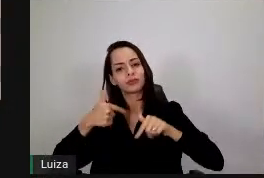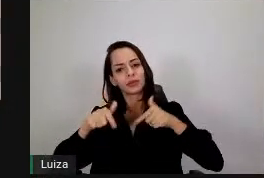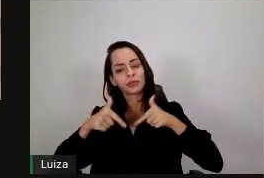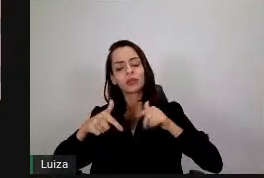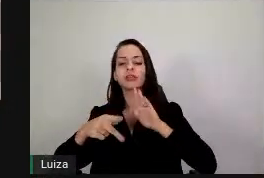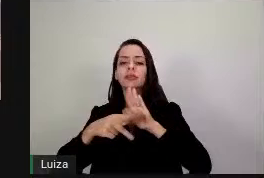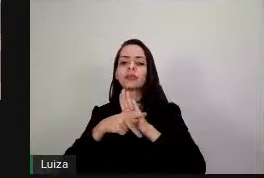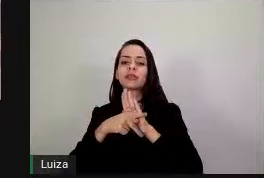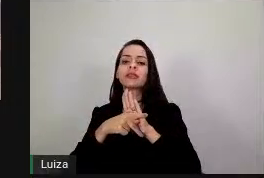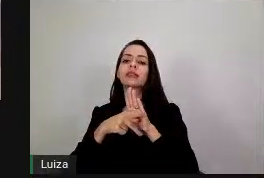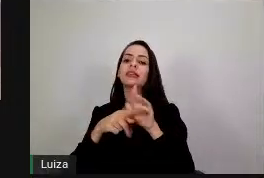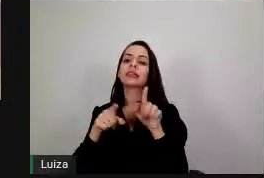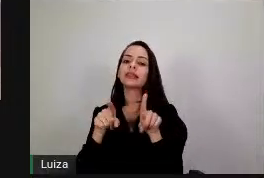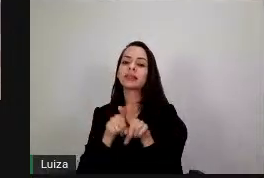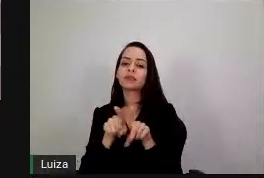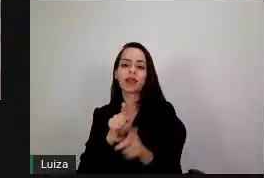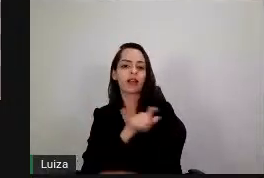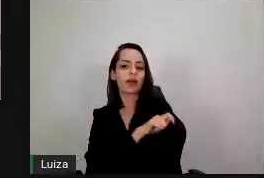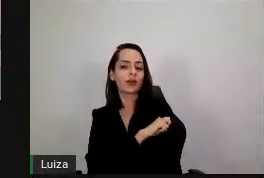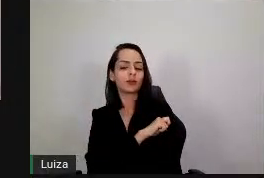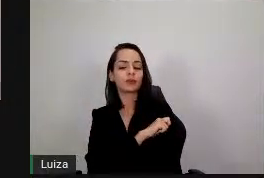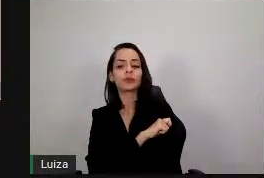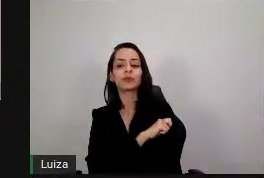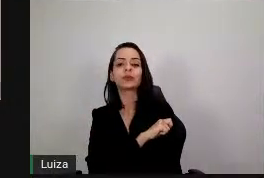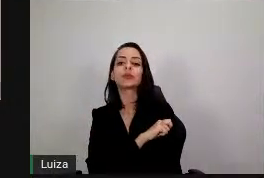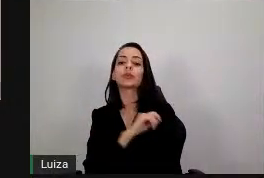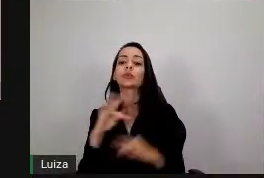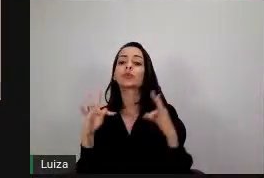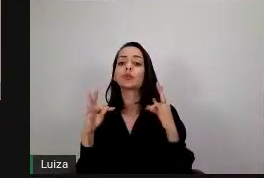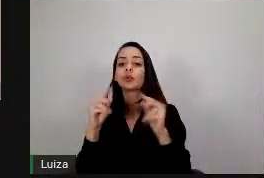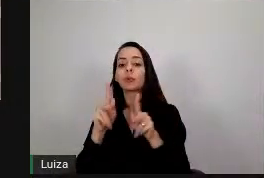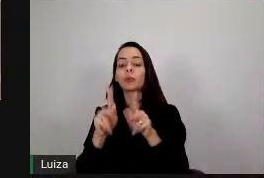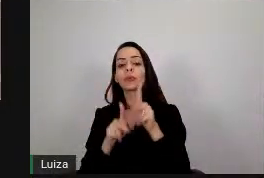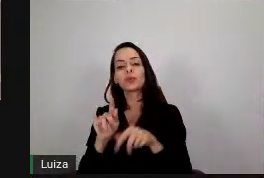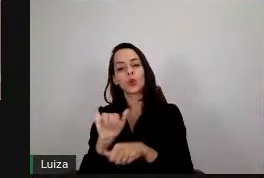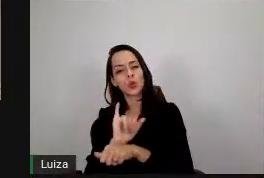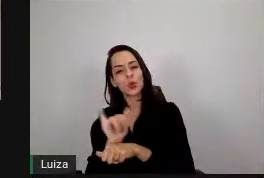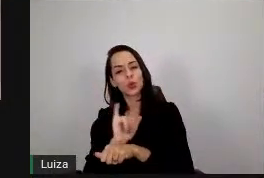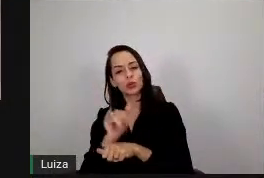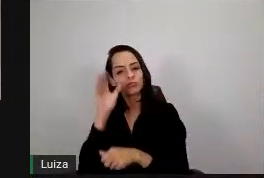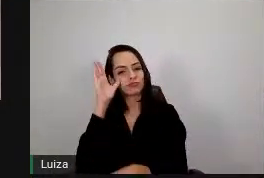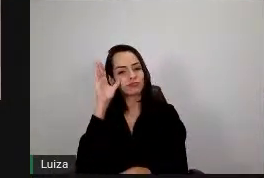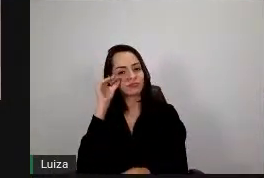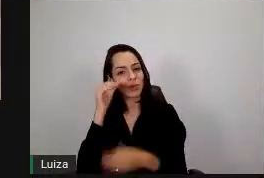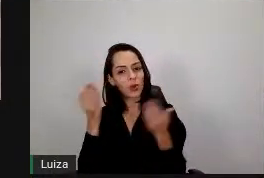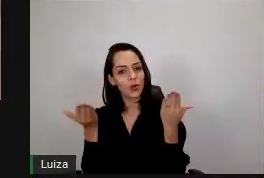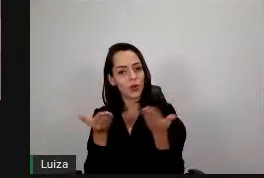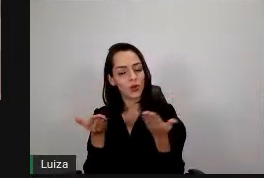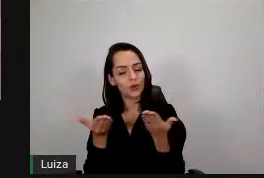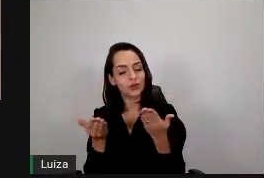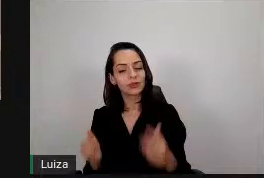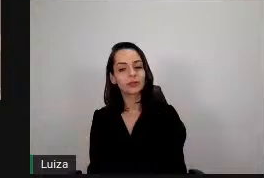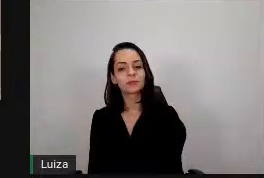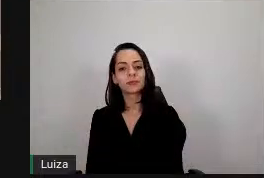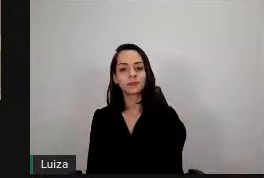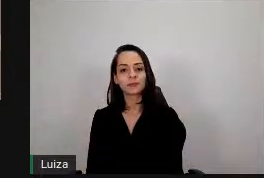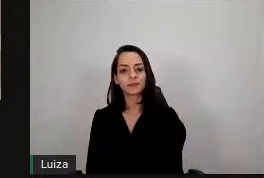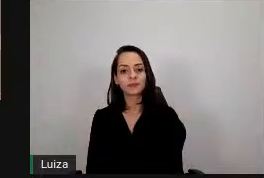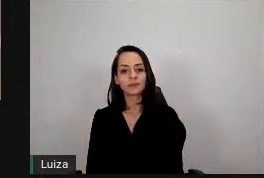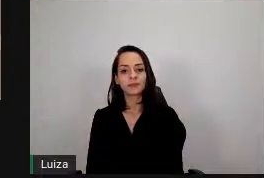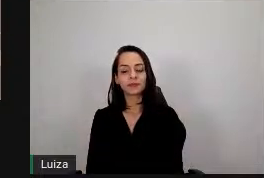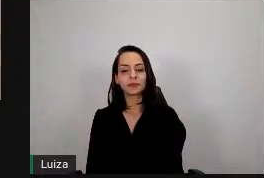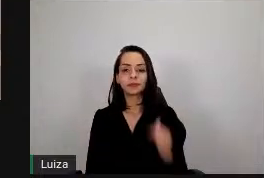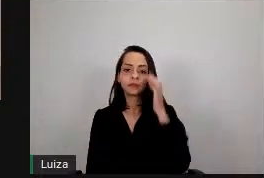cumprimento também todos aqueles que estão acompanhando essa transmissão pelo canal do YouTube. O lançamento desse curso hoje, no dia